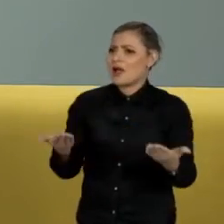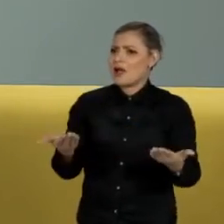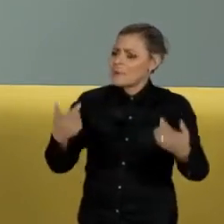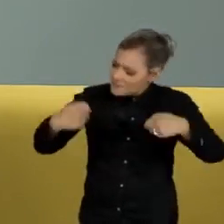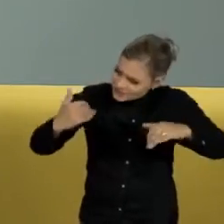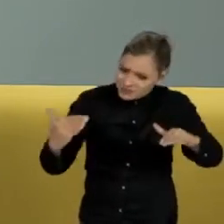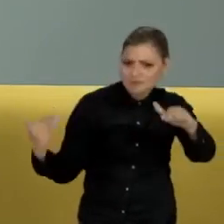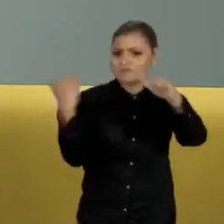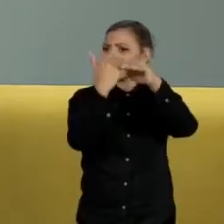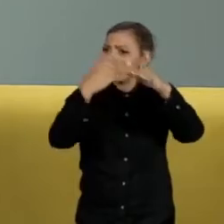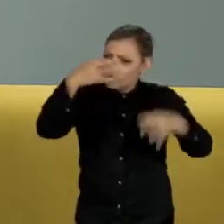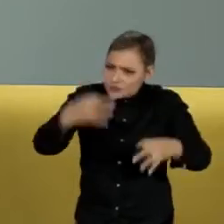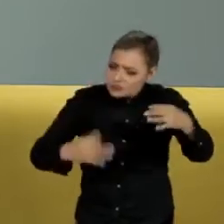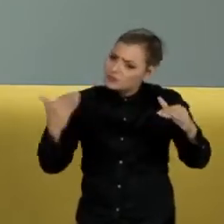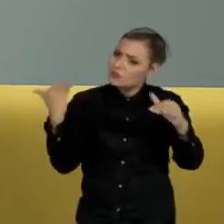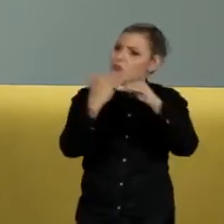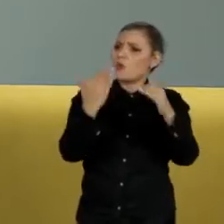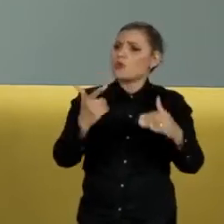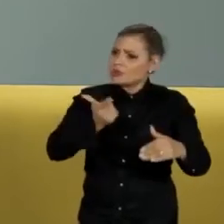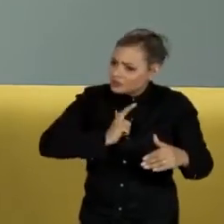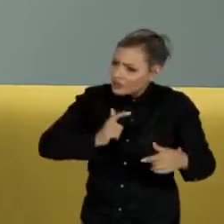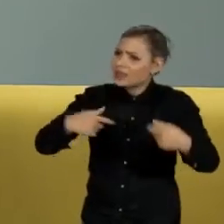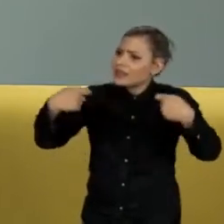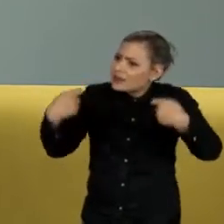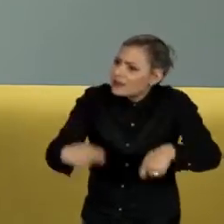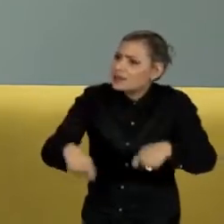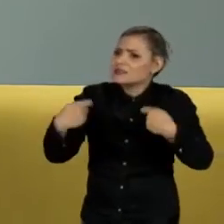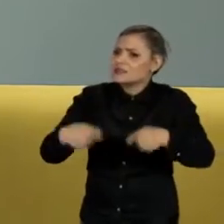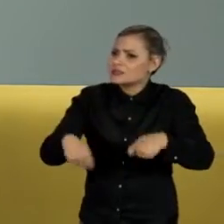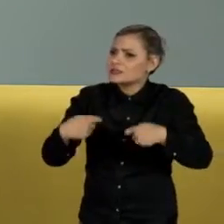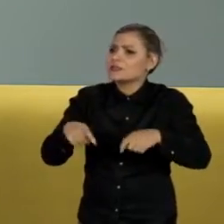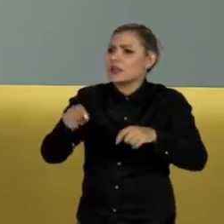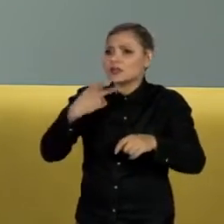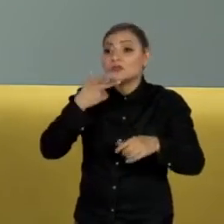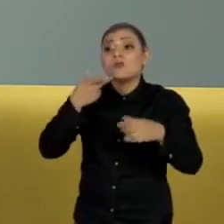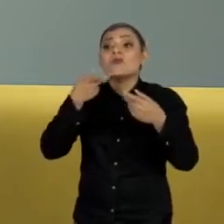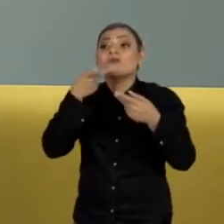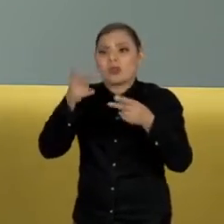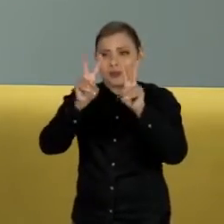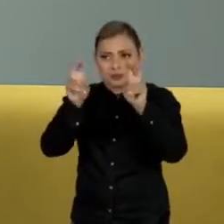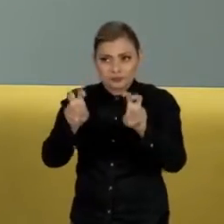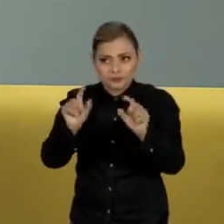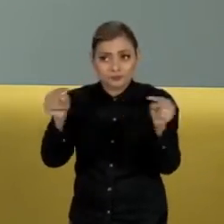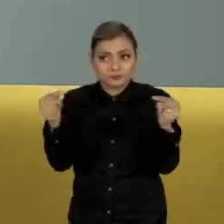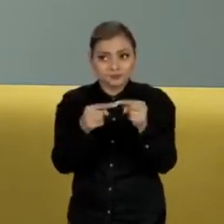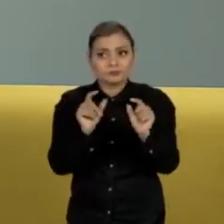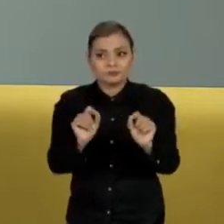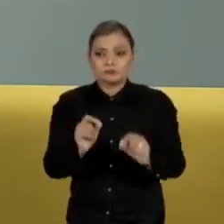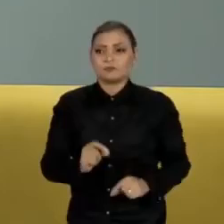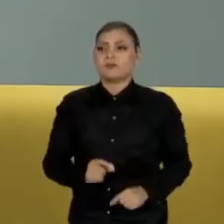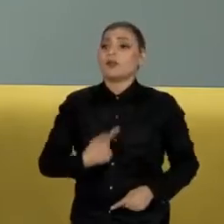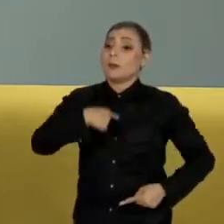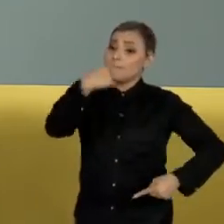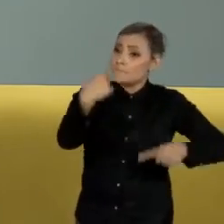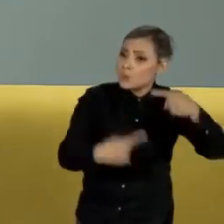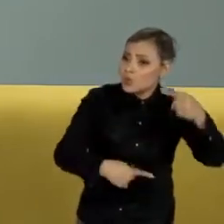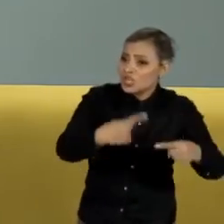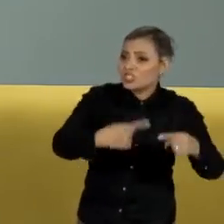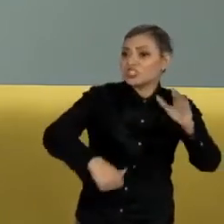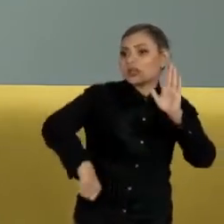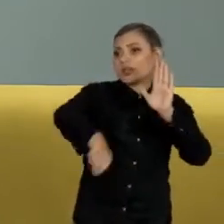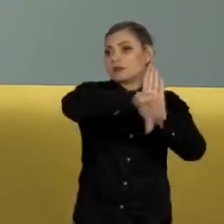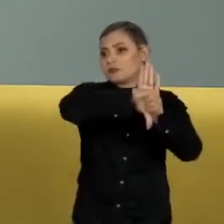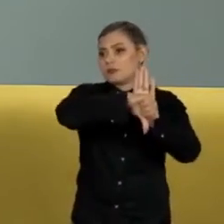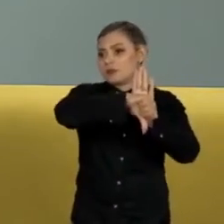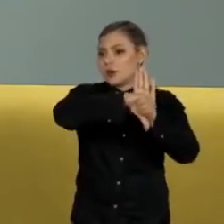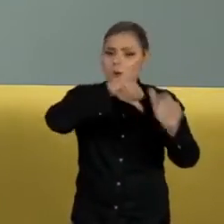Há uma necessidade de uma nova, eu vou usar uma expressão que é adequada, política criminal,